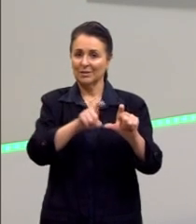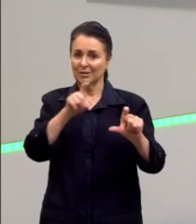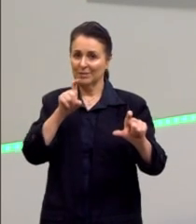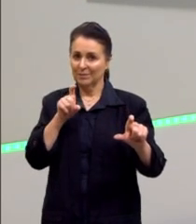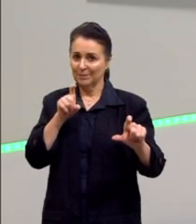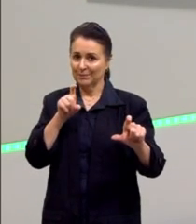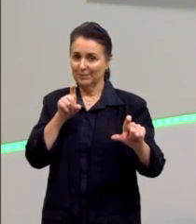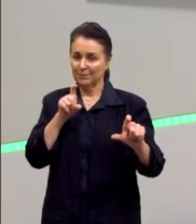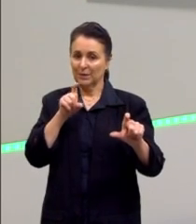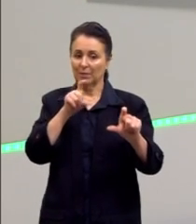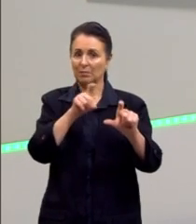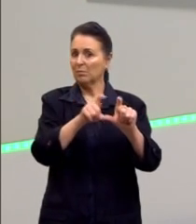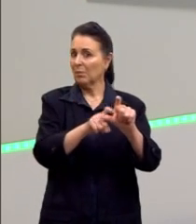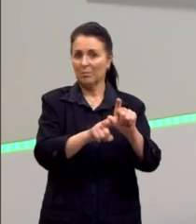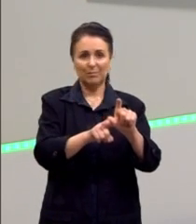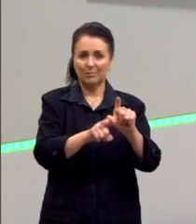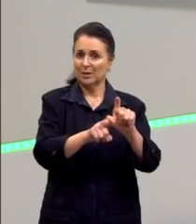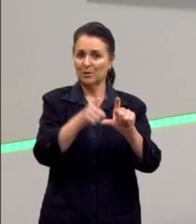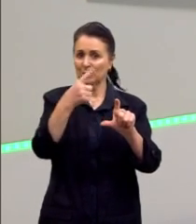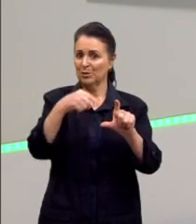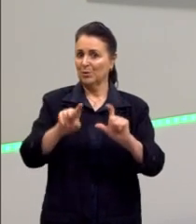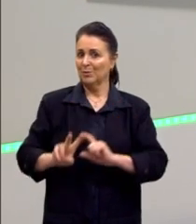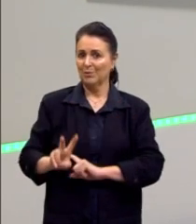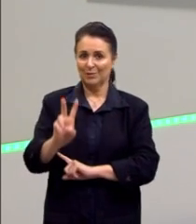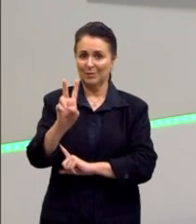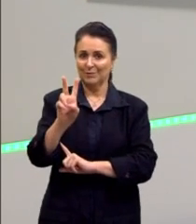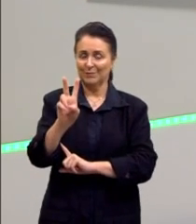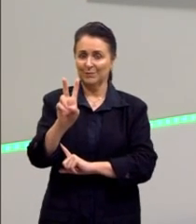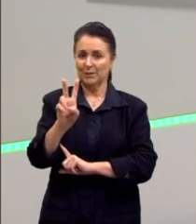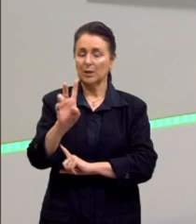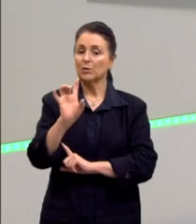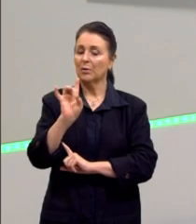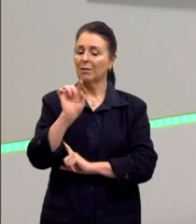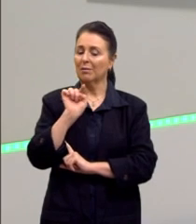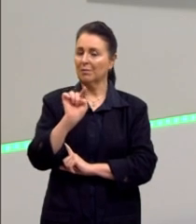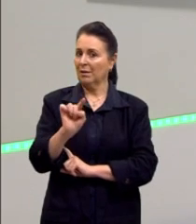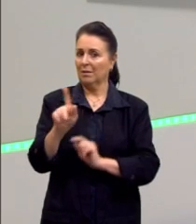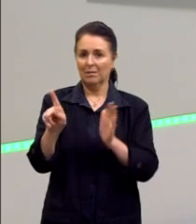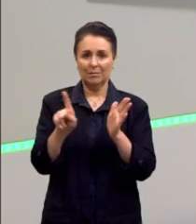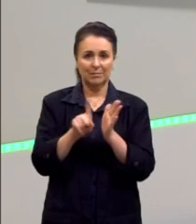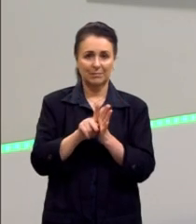né, não depende de nenhum outro valor, somente dela mesma.